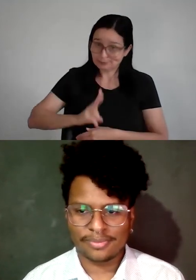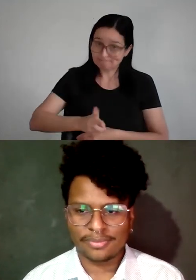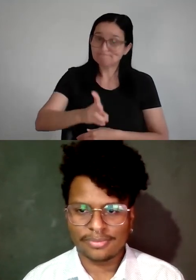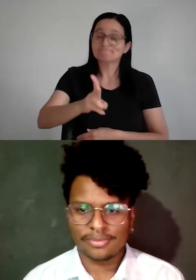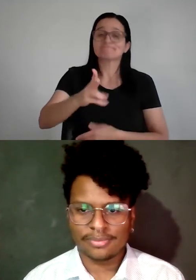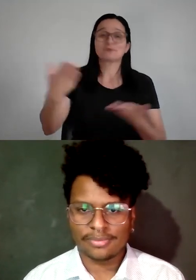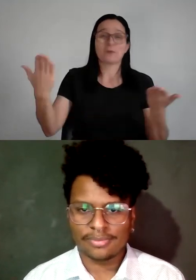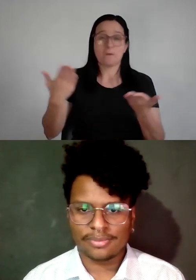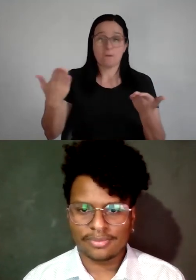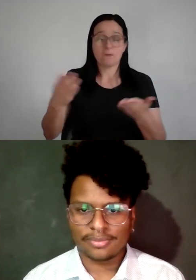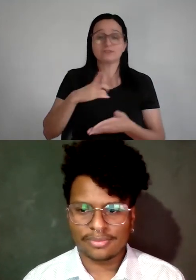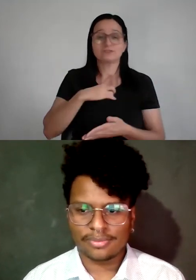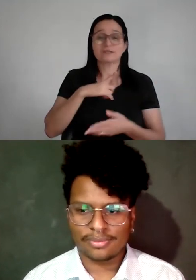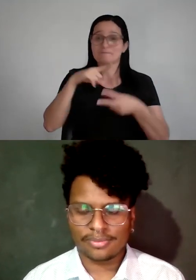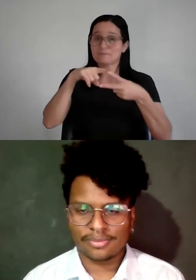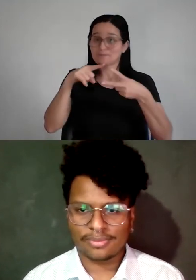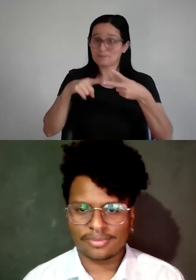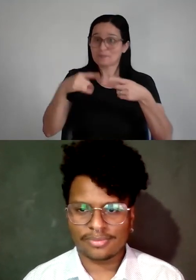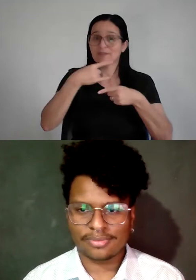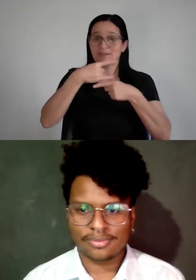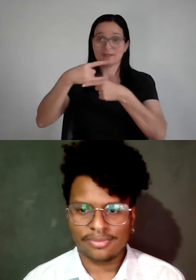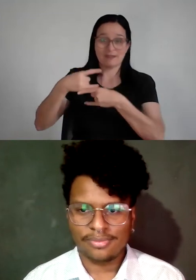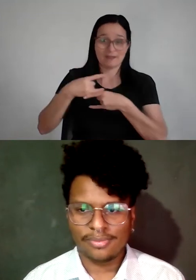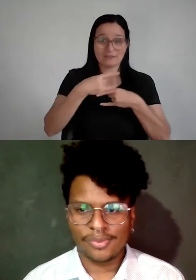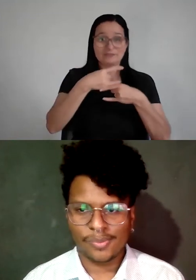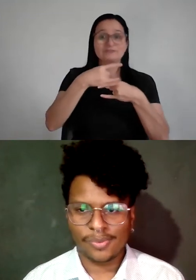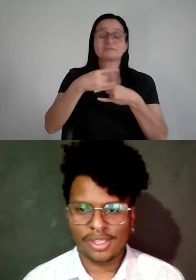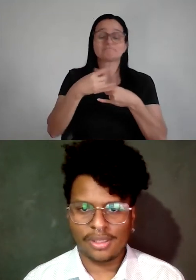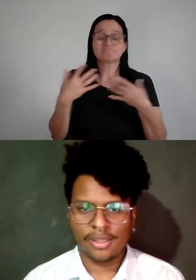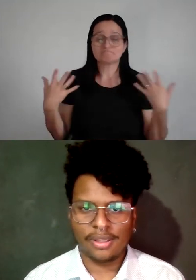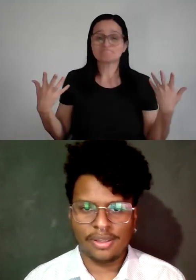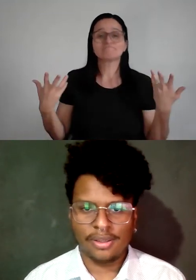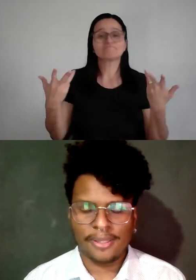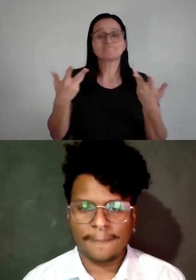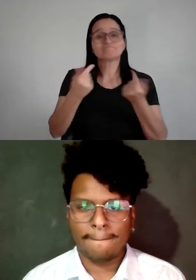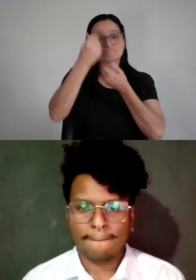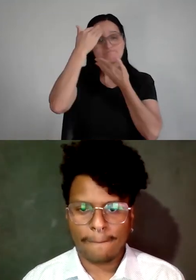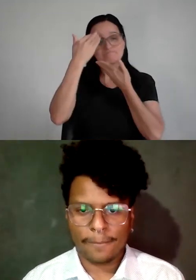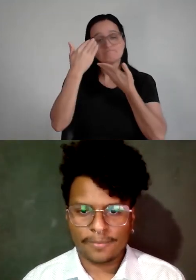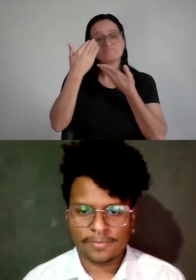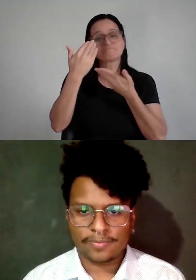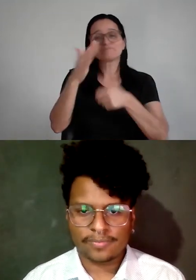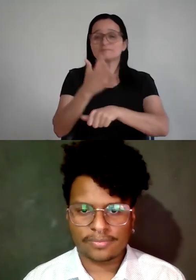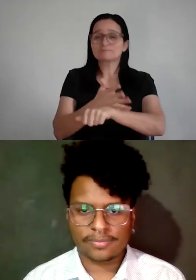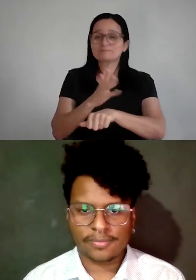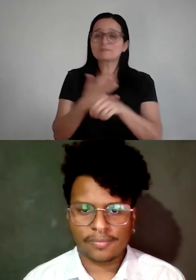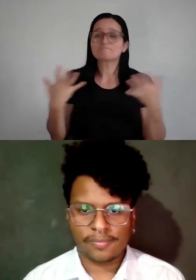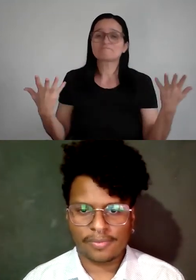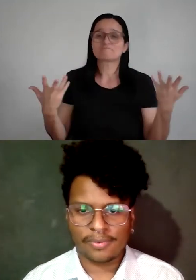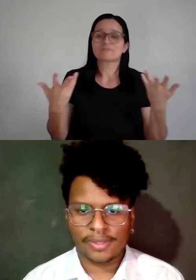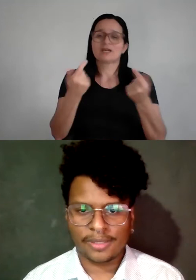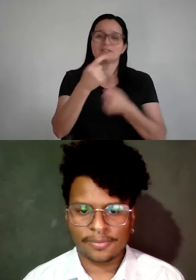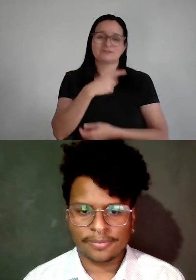hoje, ainda temos mais duas lives, e assim, laser, incrível, muito, muito obrigado, muitos insights valiosos, galera,